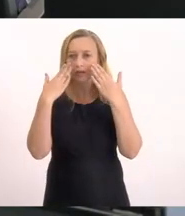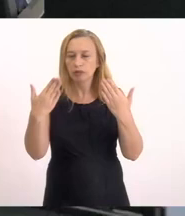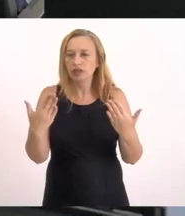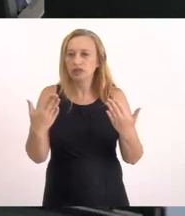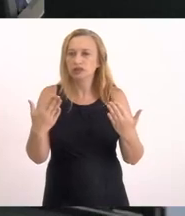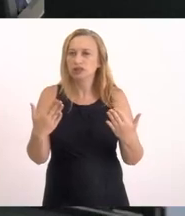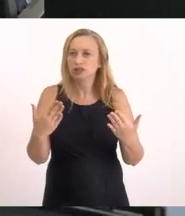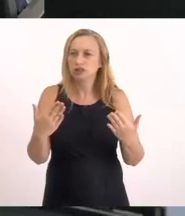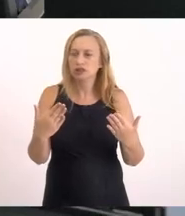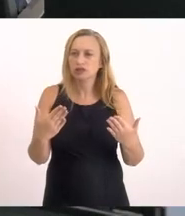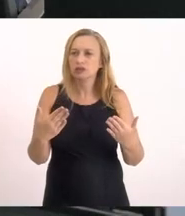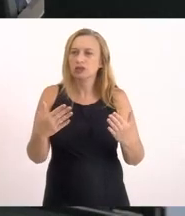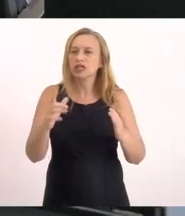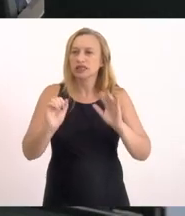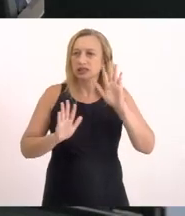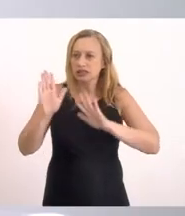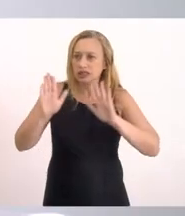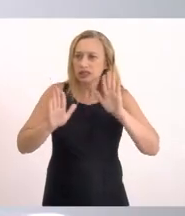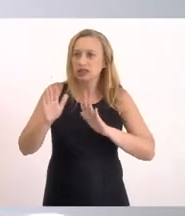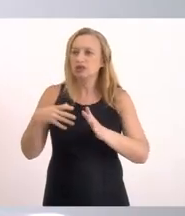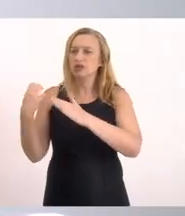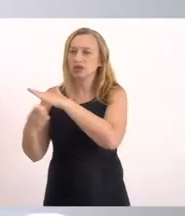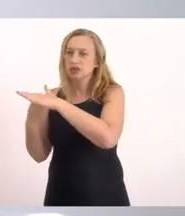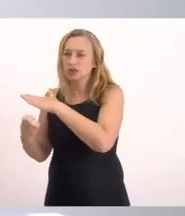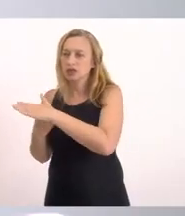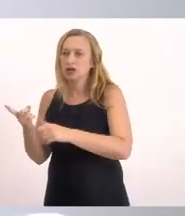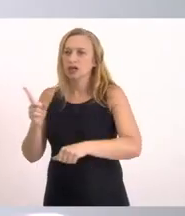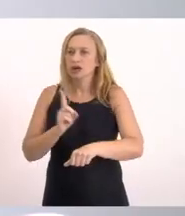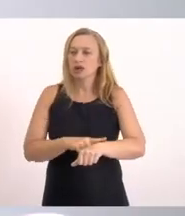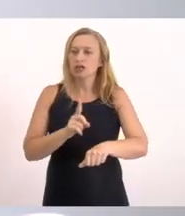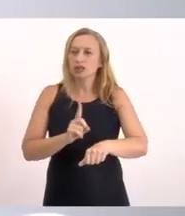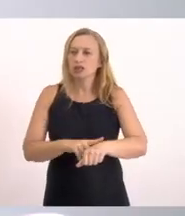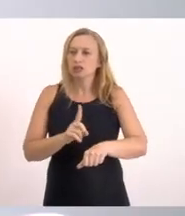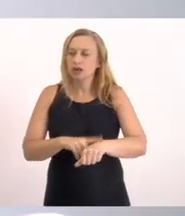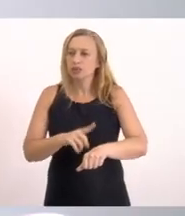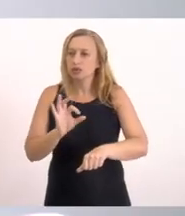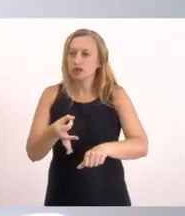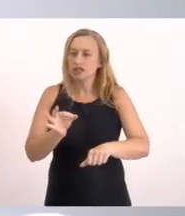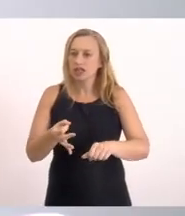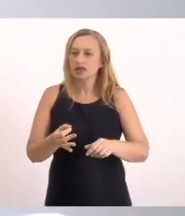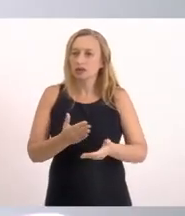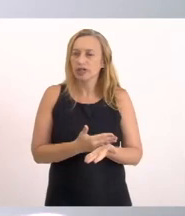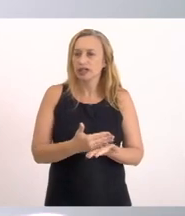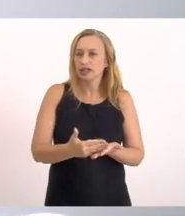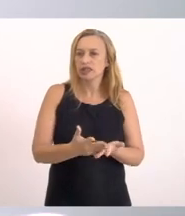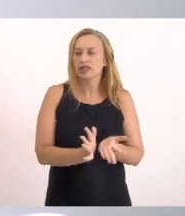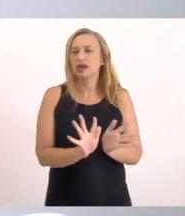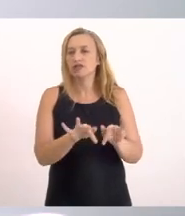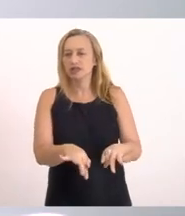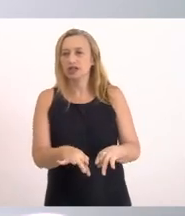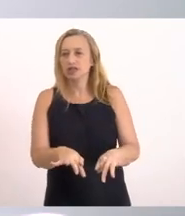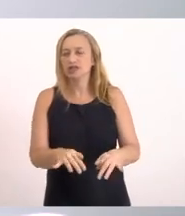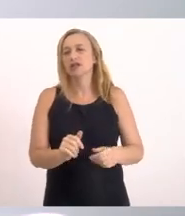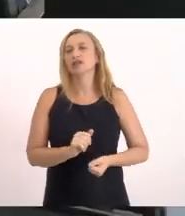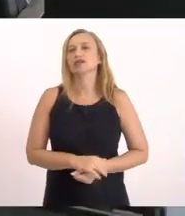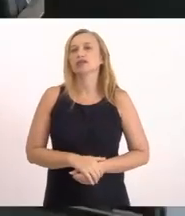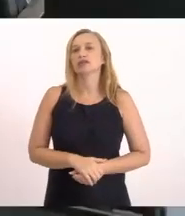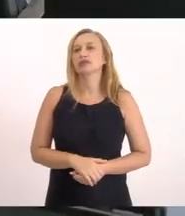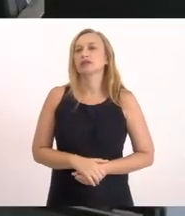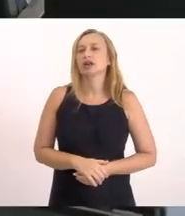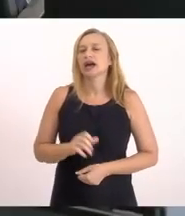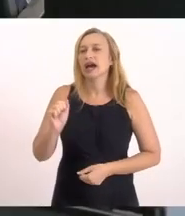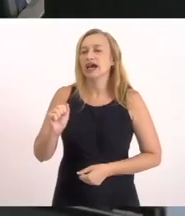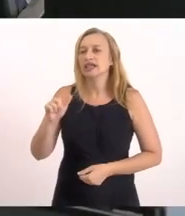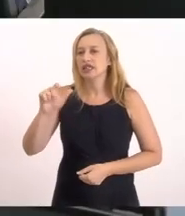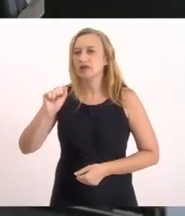Projeto Licitação Empresas E prazo Para a realização Desta construção Definitiva Da Barra Franca Aníbal